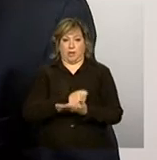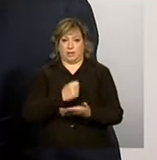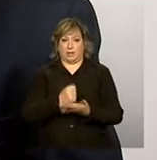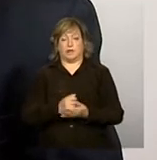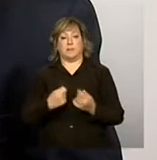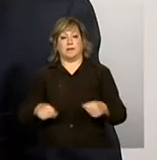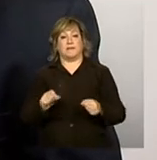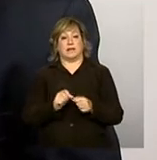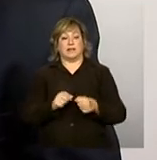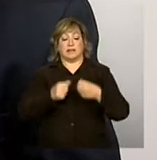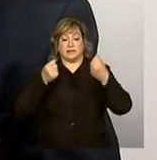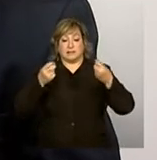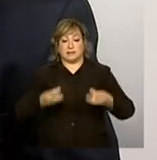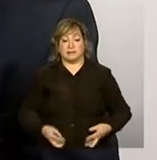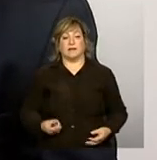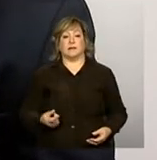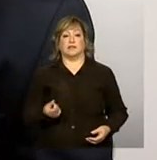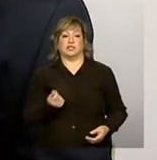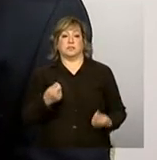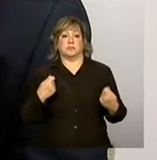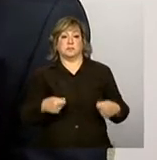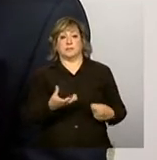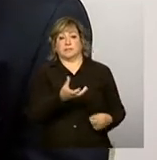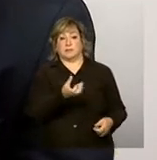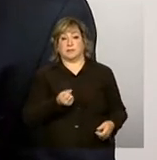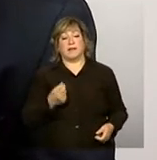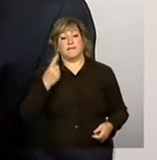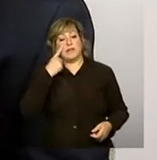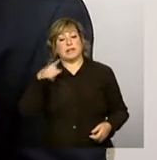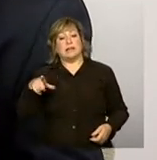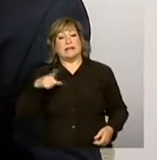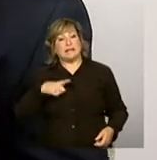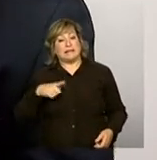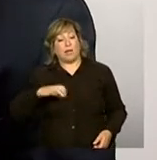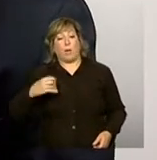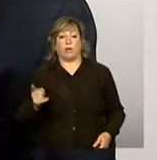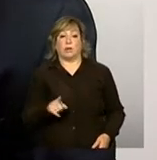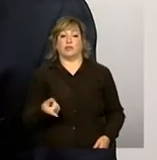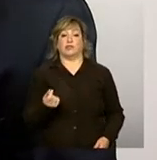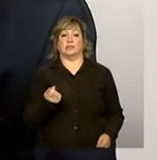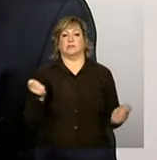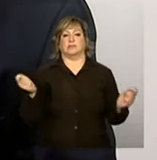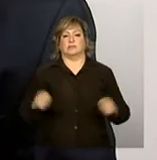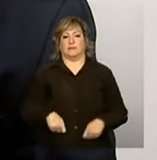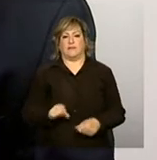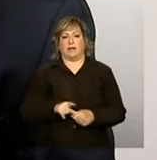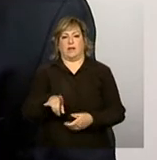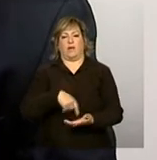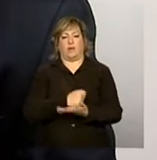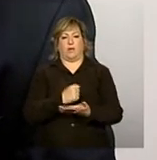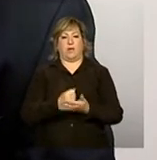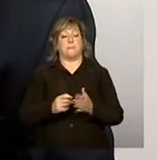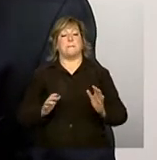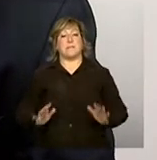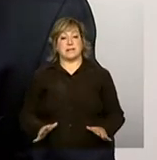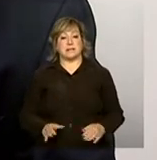declaração de disponibilidade de recurso, dizendo se você tem ou não o recurso disponível para fazer aquela contratação. Agora,